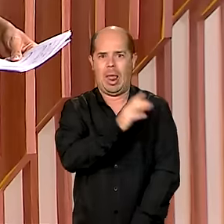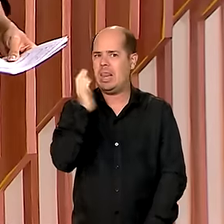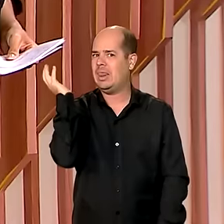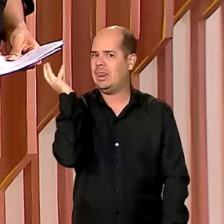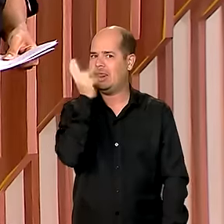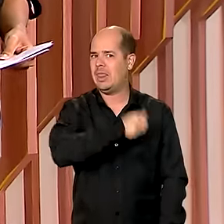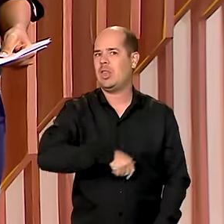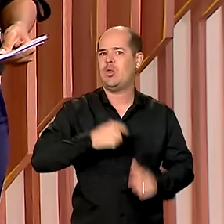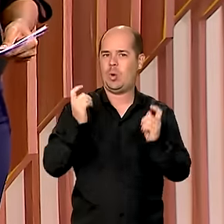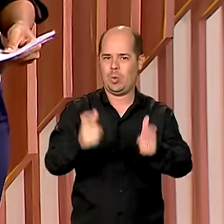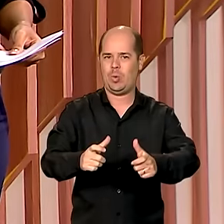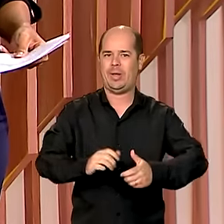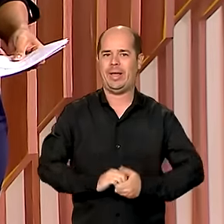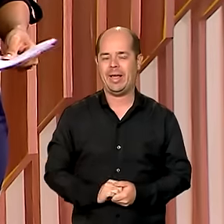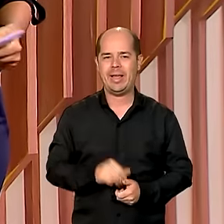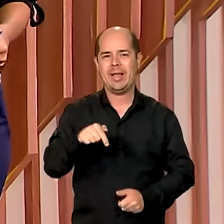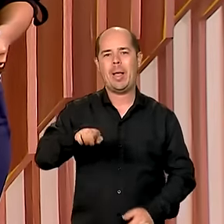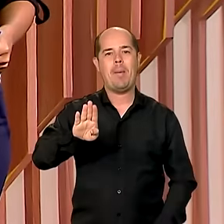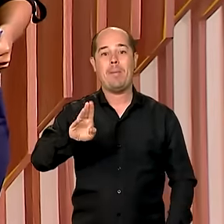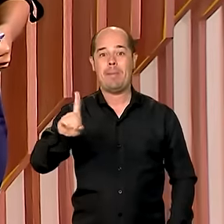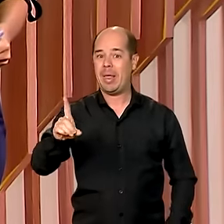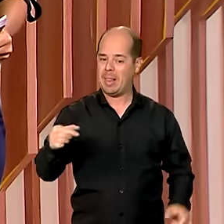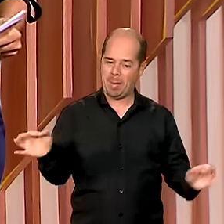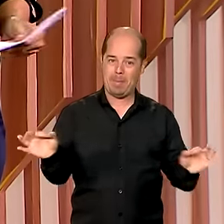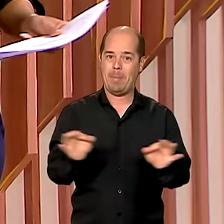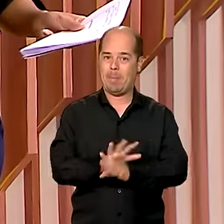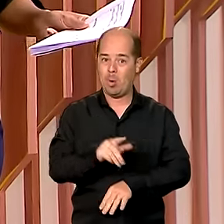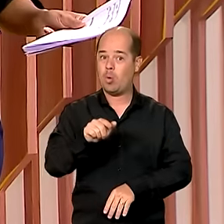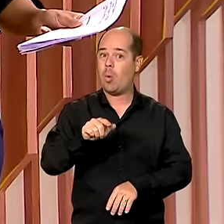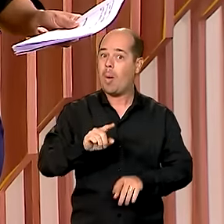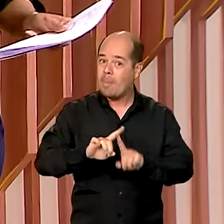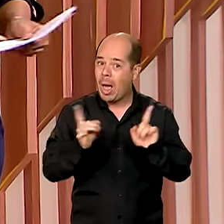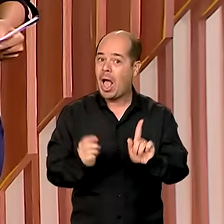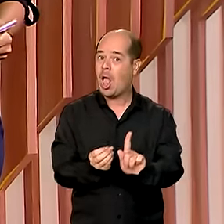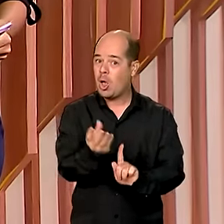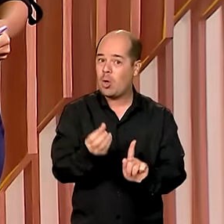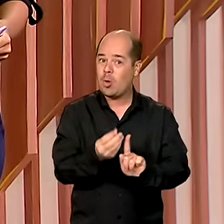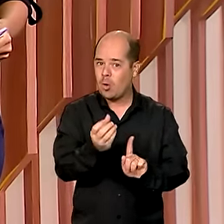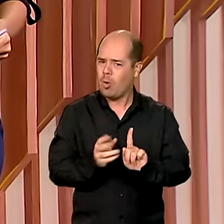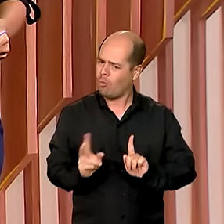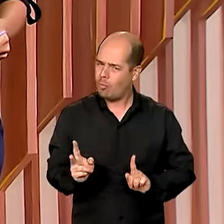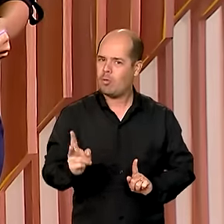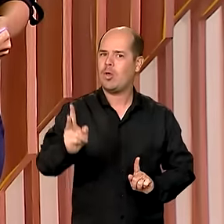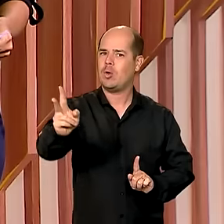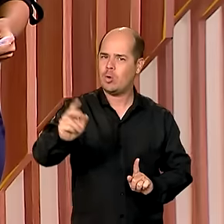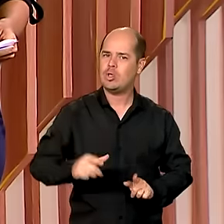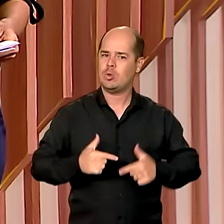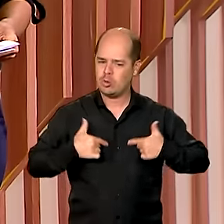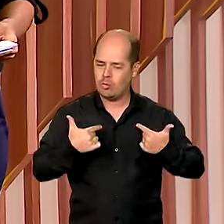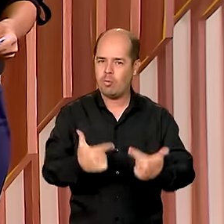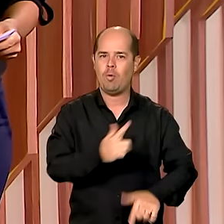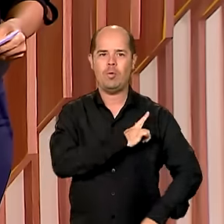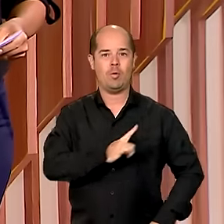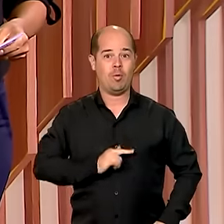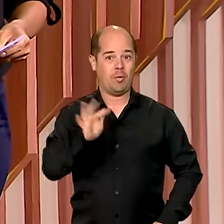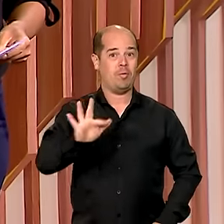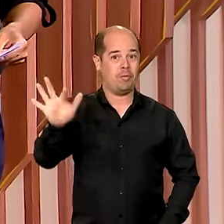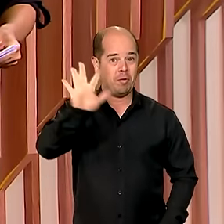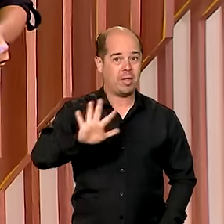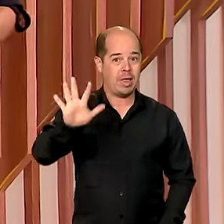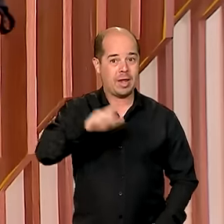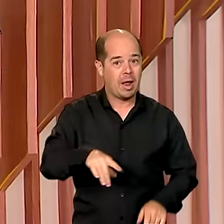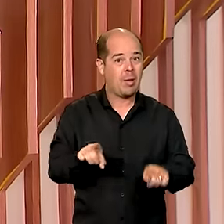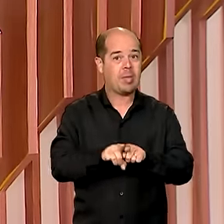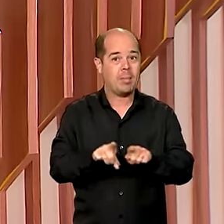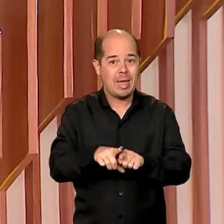E o Brasil em Dia fica por aqui, mas o Canal Gov segue com a programação, mostrando todas as ações do governo federal, eventos